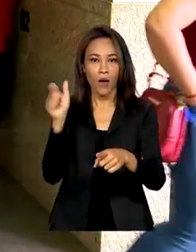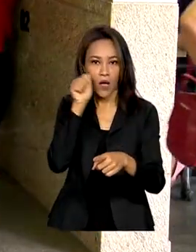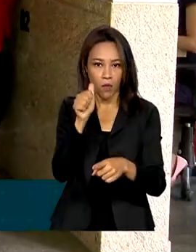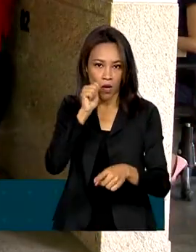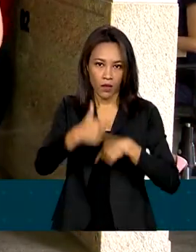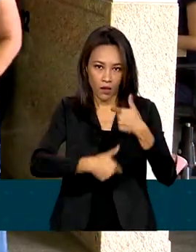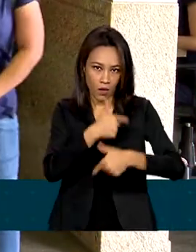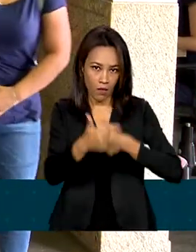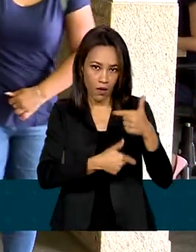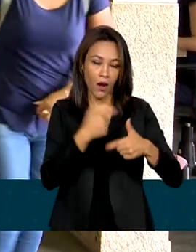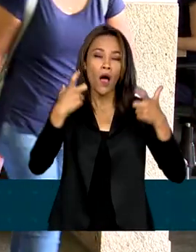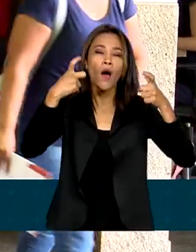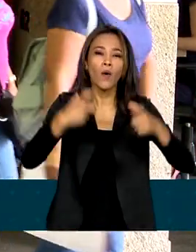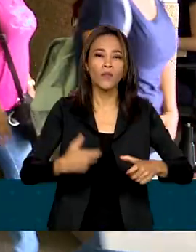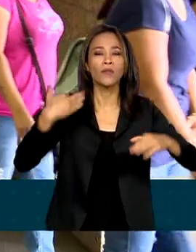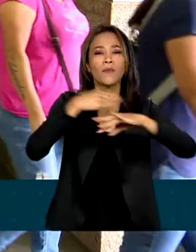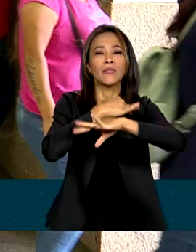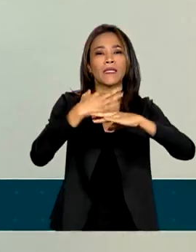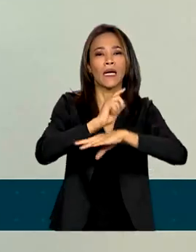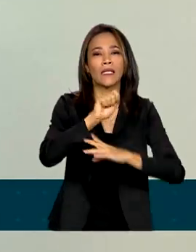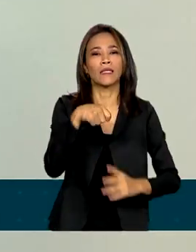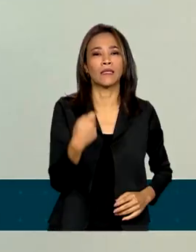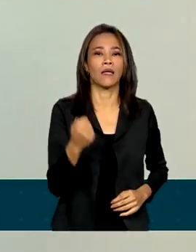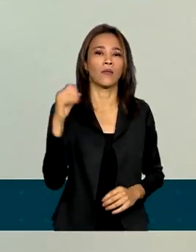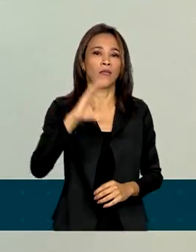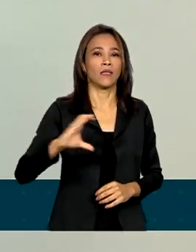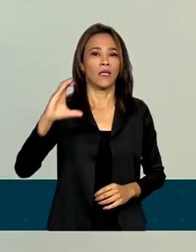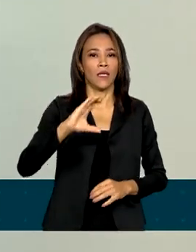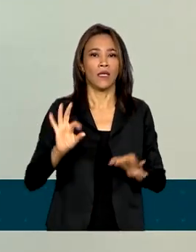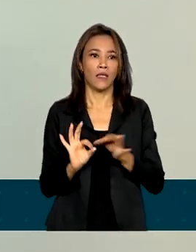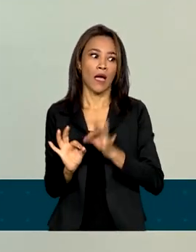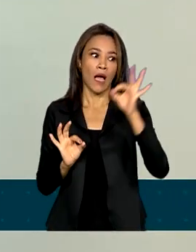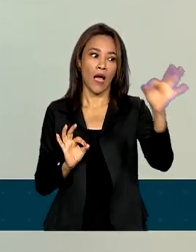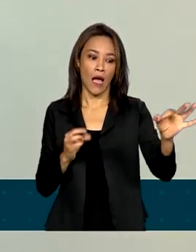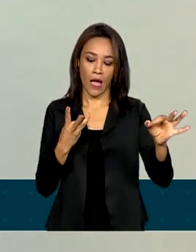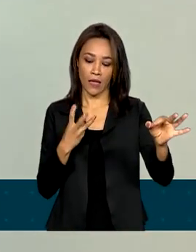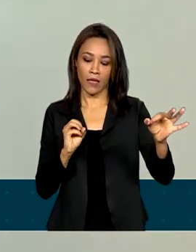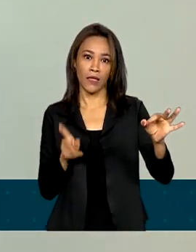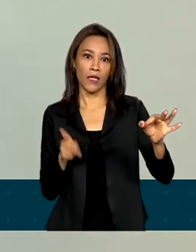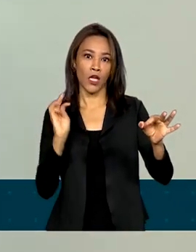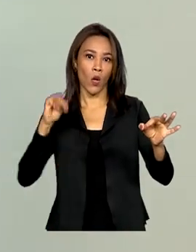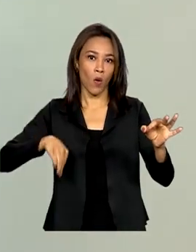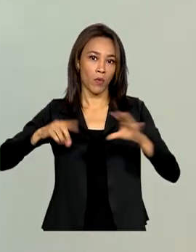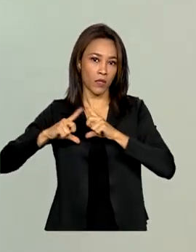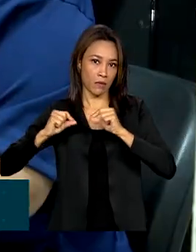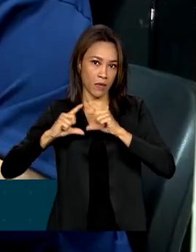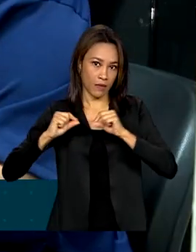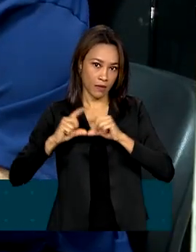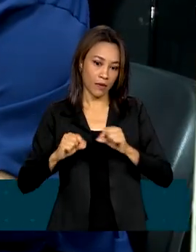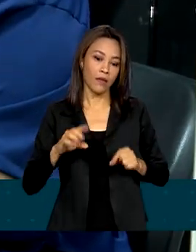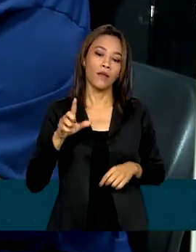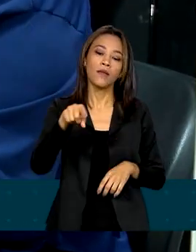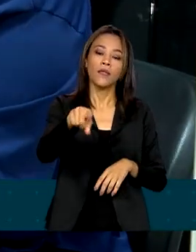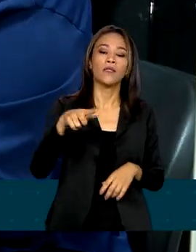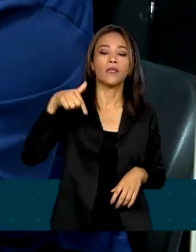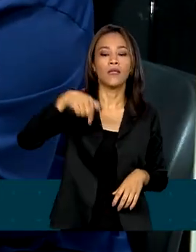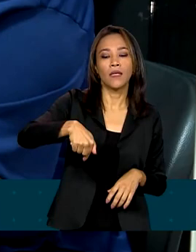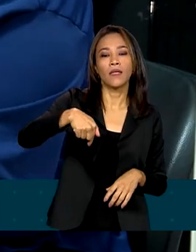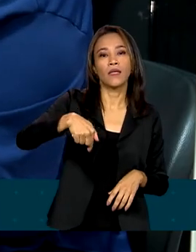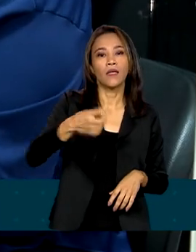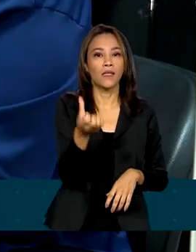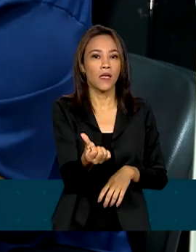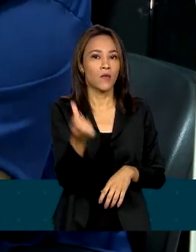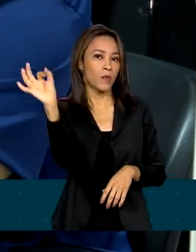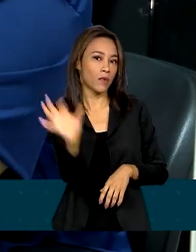Ceilândia, cidade a cerca de 30 quilômetros do centro de Brasília, 76% da força de trabalho